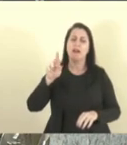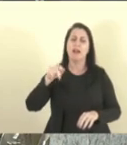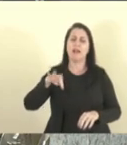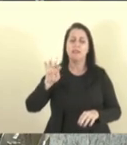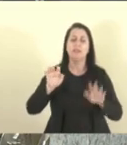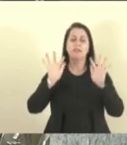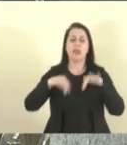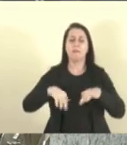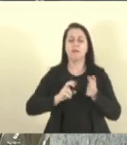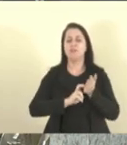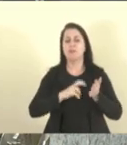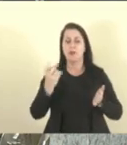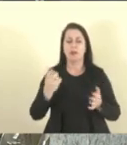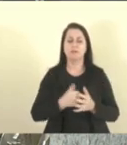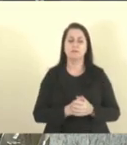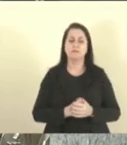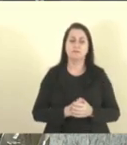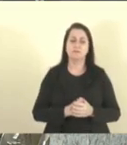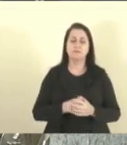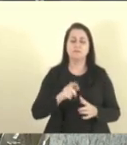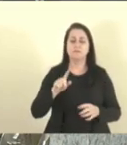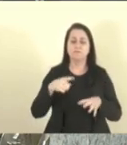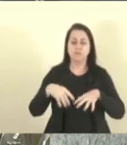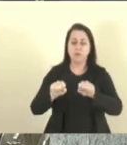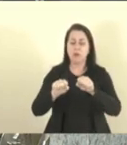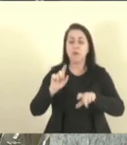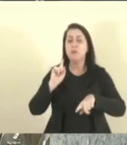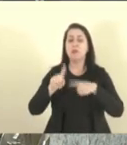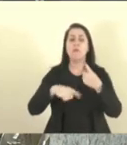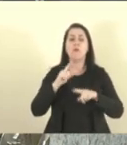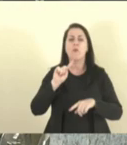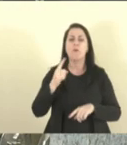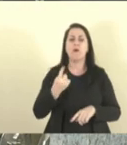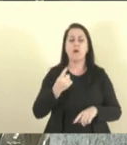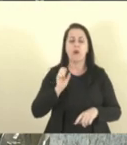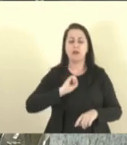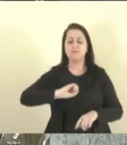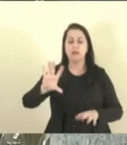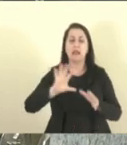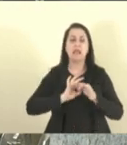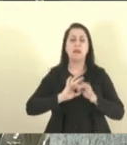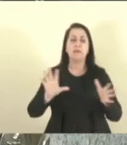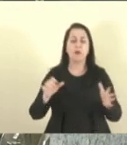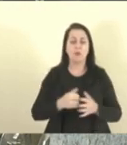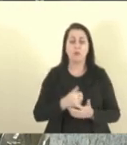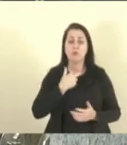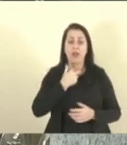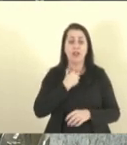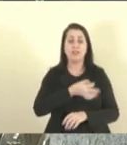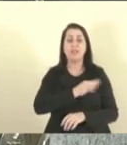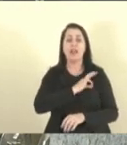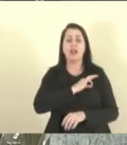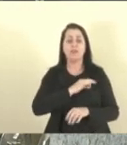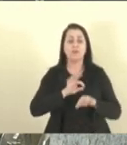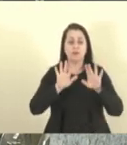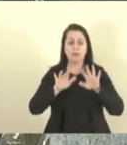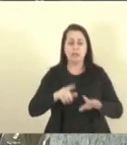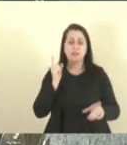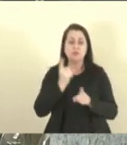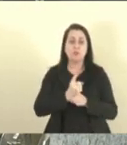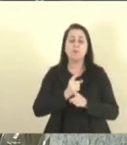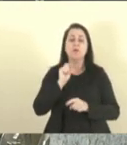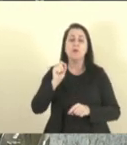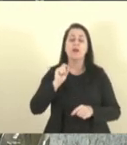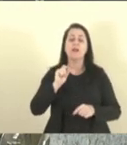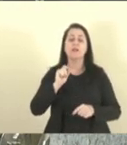da manhã, meio dia, uma hora, e já está sendo liberado, e depois, não dá nem tempo, o delegado, de checar, para descobrir que aquele documento é